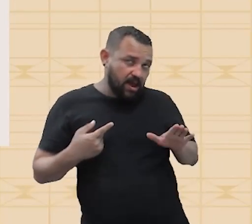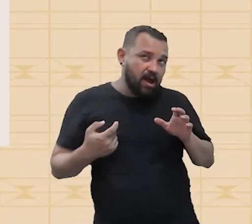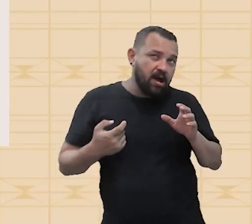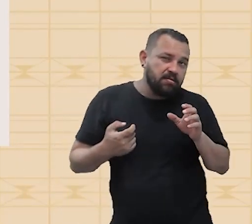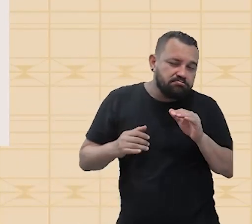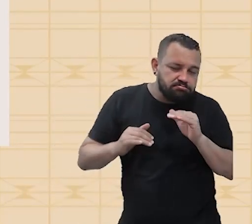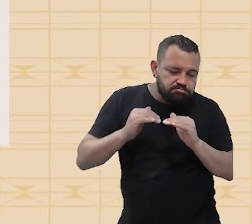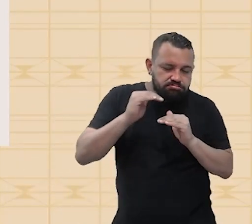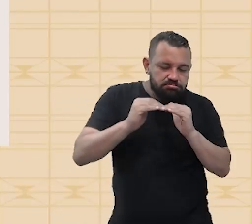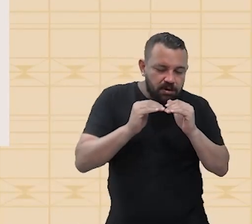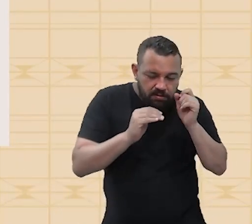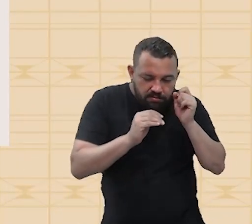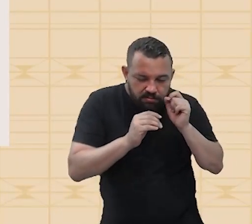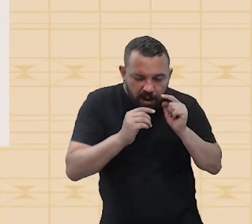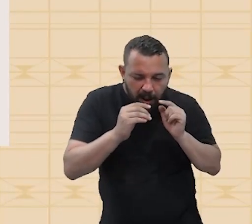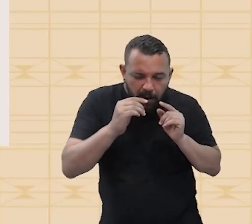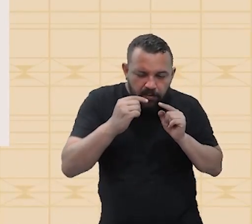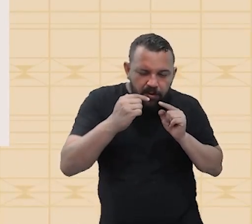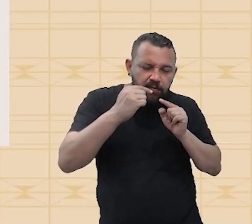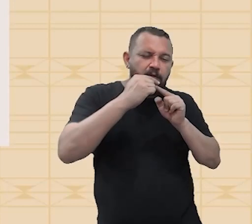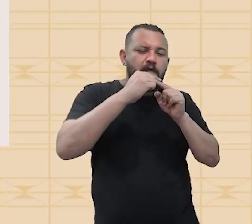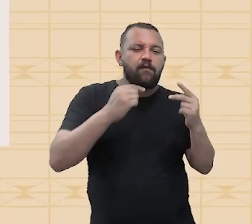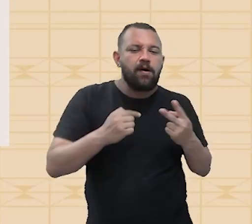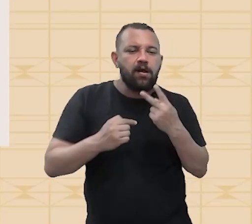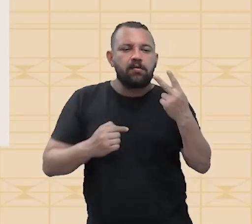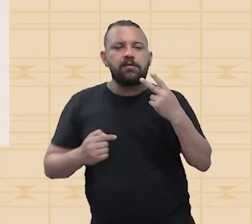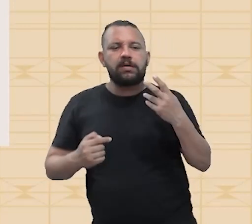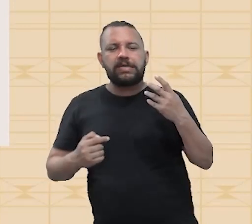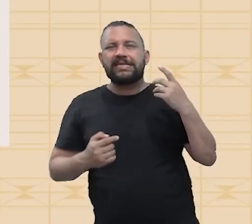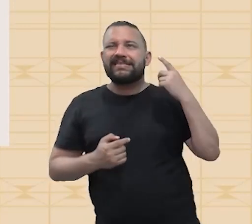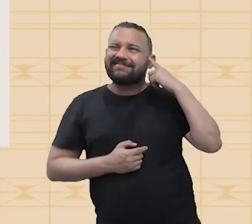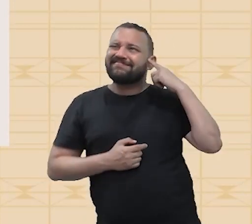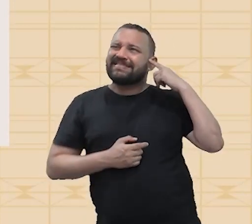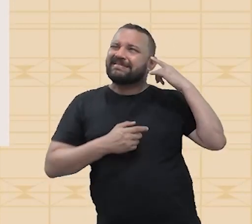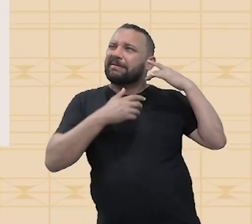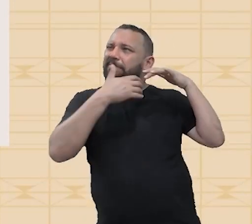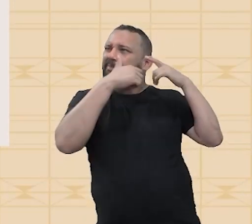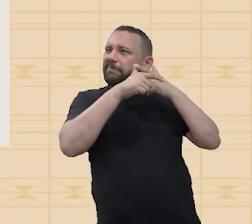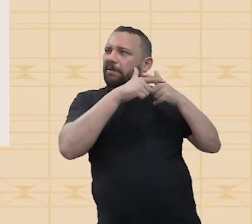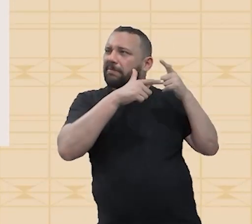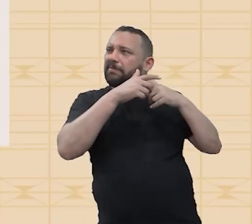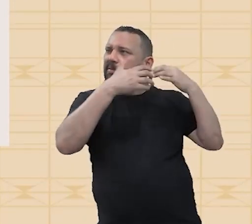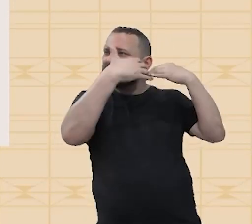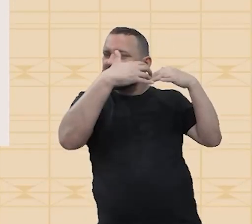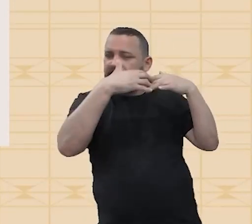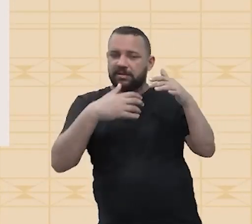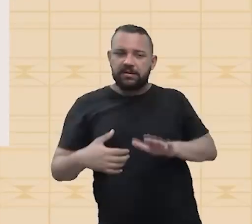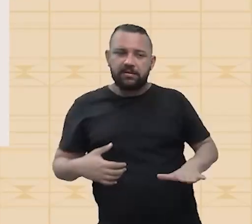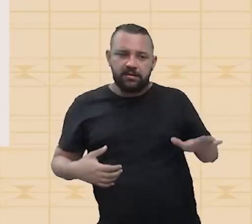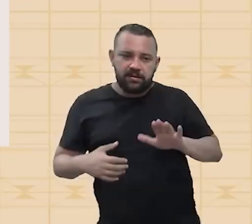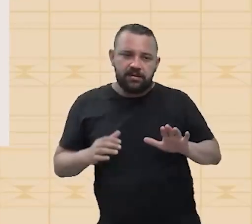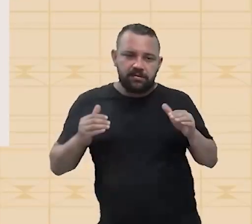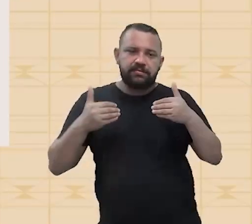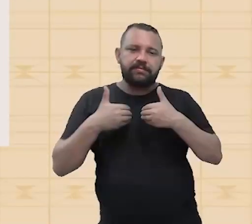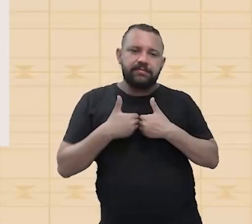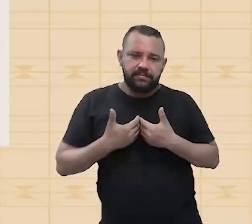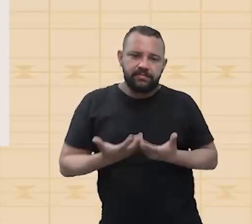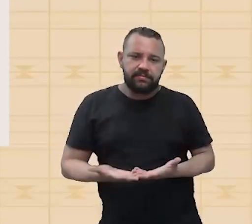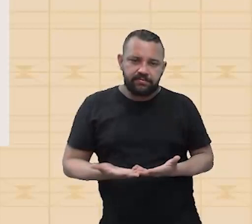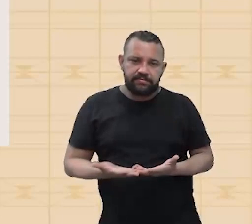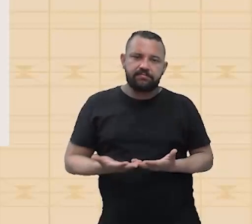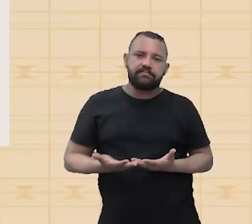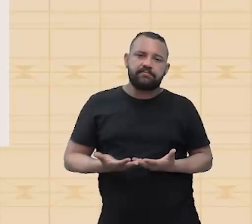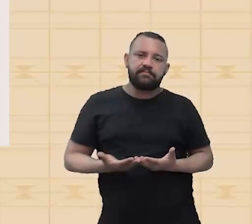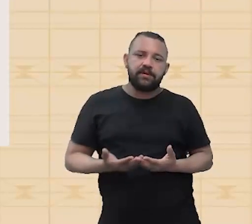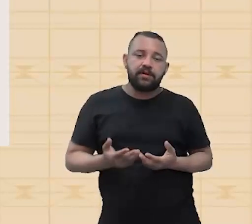sonoro, ele atinge certos valores, isso passa a ser desconfortante para o cérebro de uma criança que está no espectro autista. Pra gente